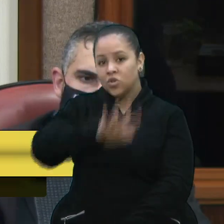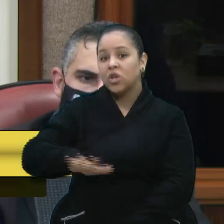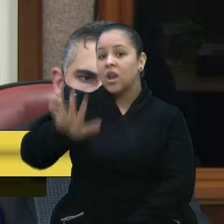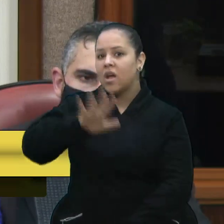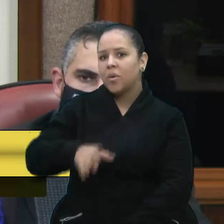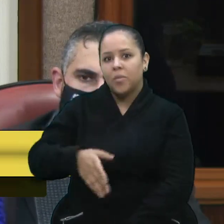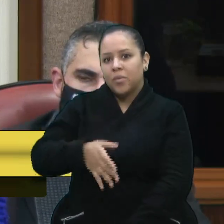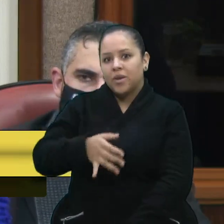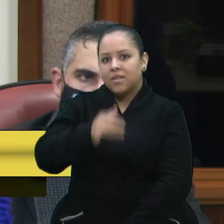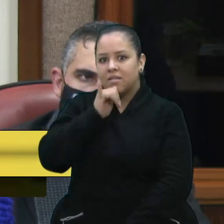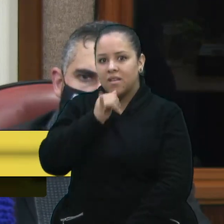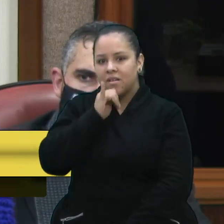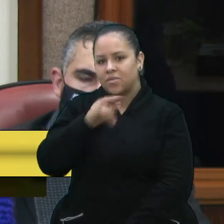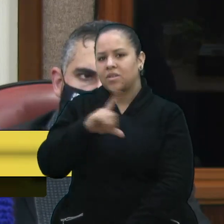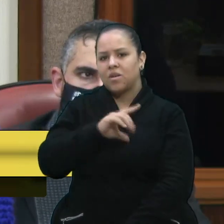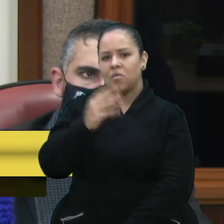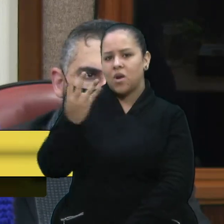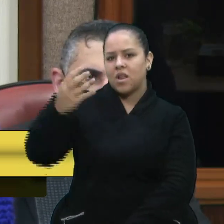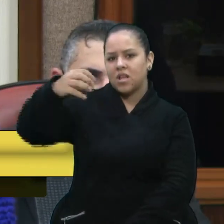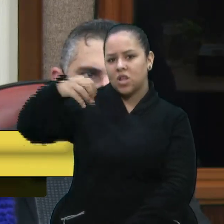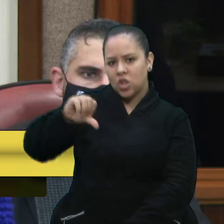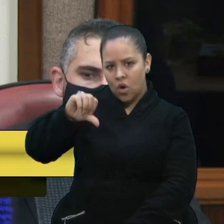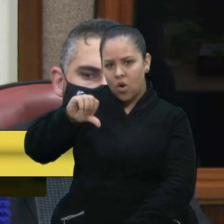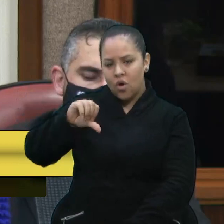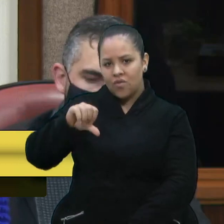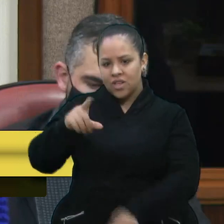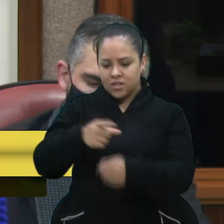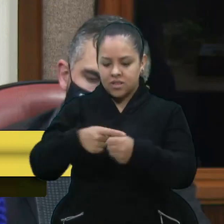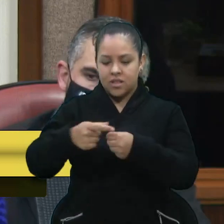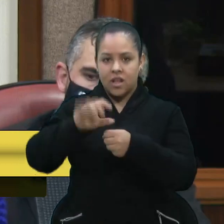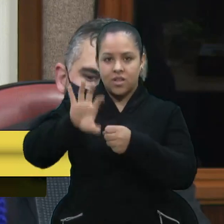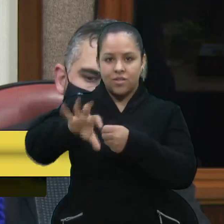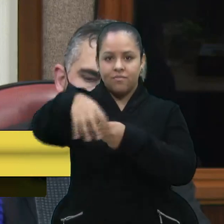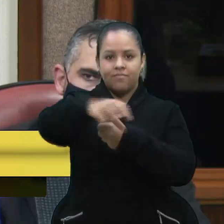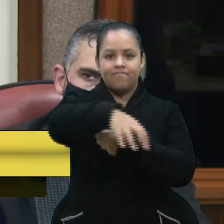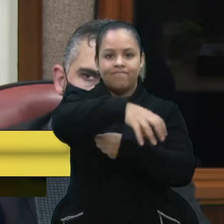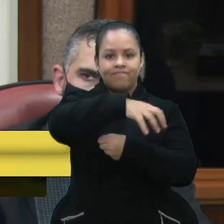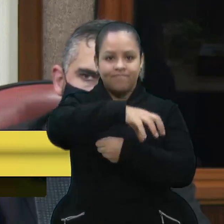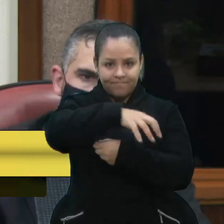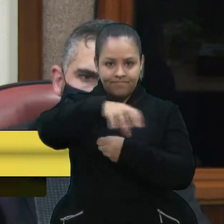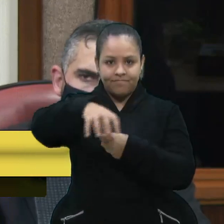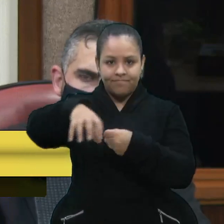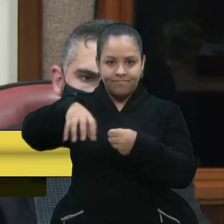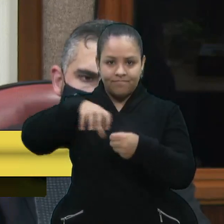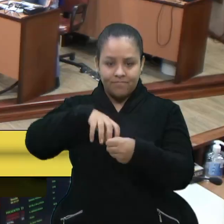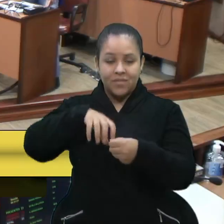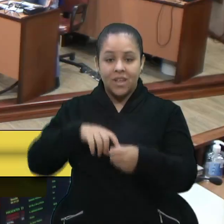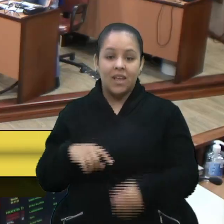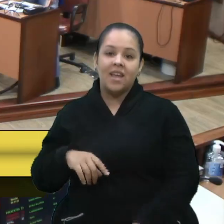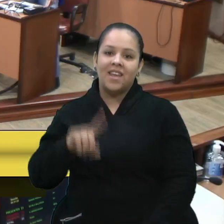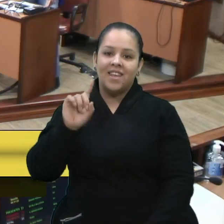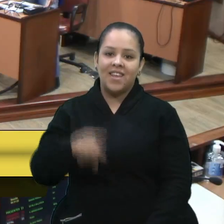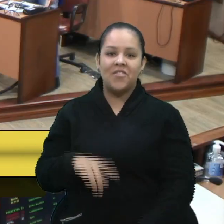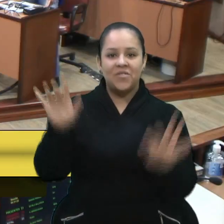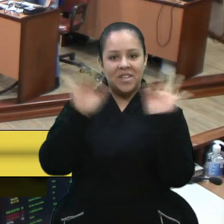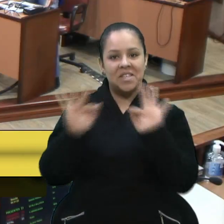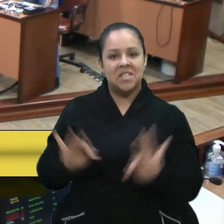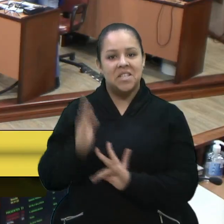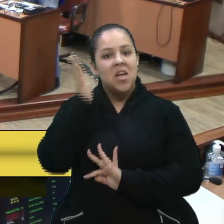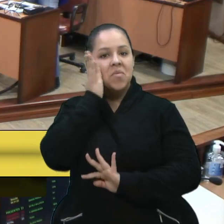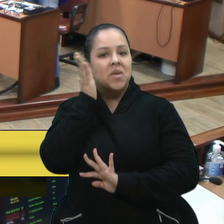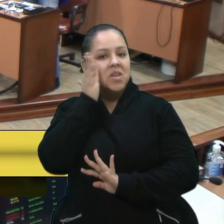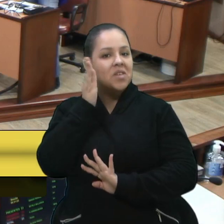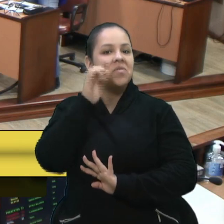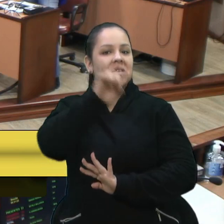por exemplo, atende 49 municípios da nossa região. E muito nos alegra saber que podemos contar com o senhor e certamente